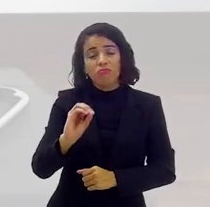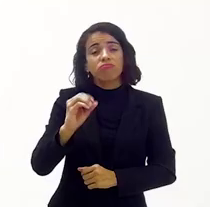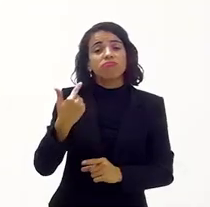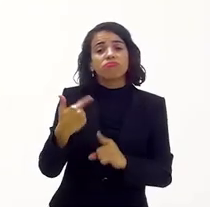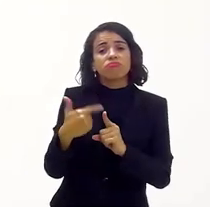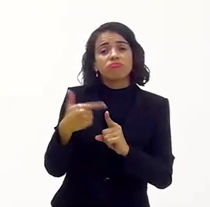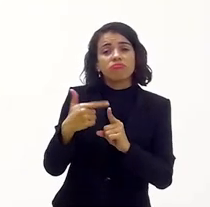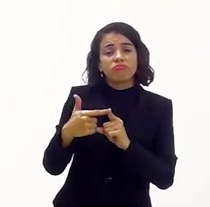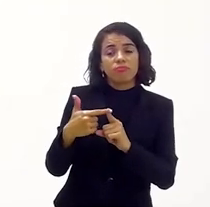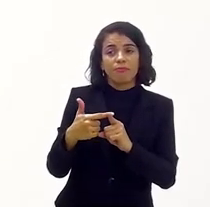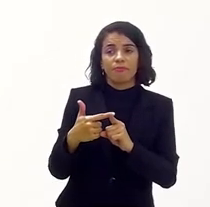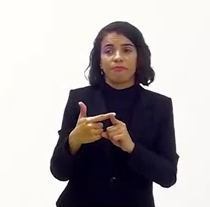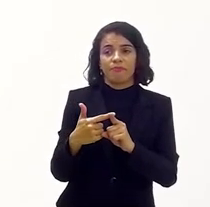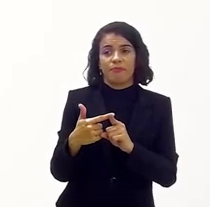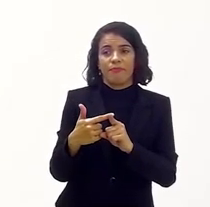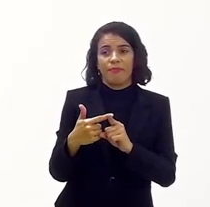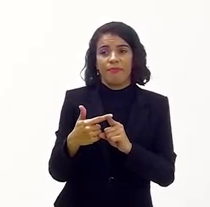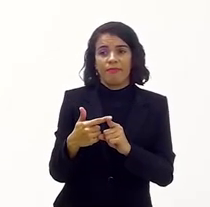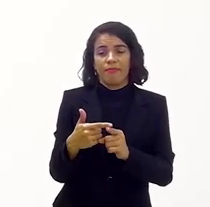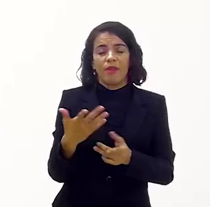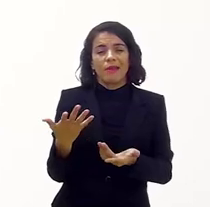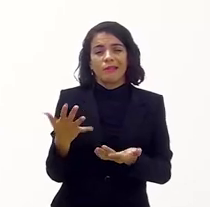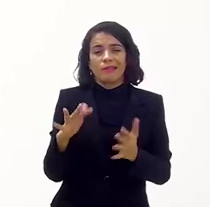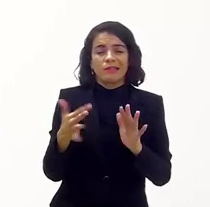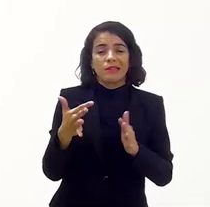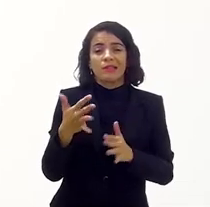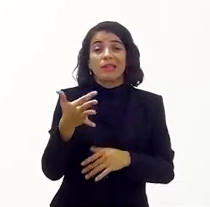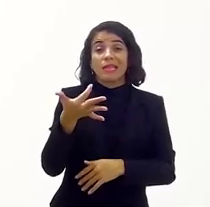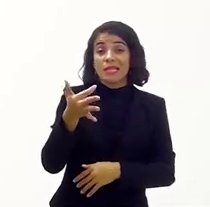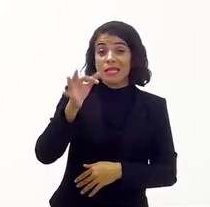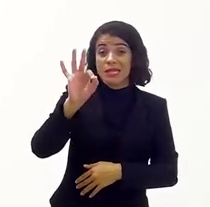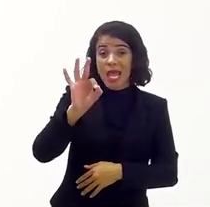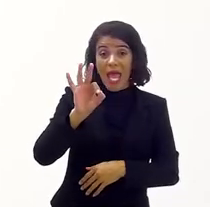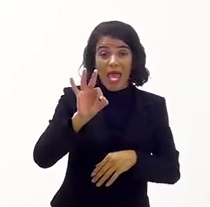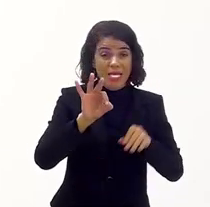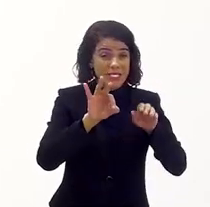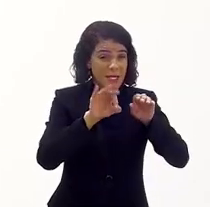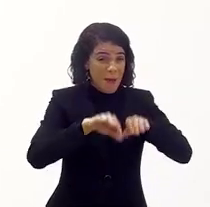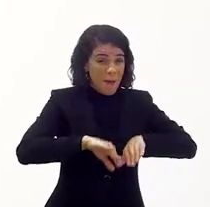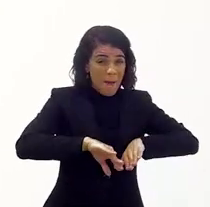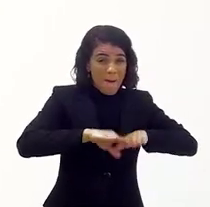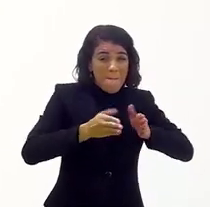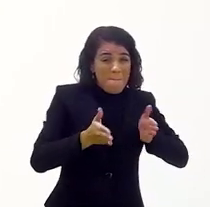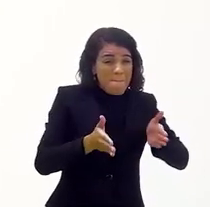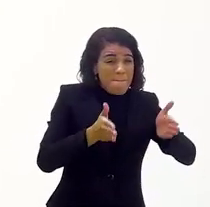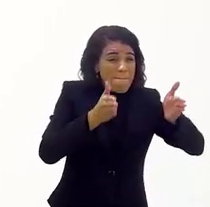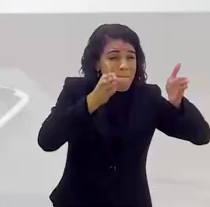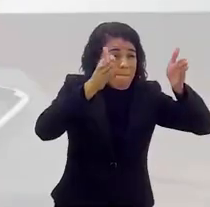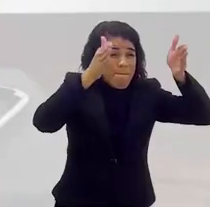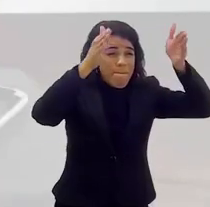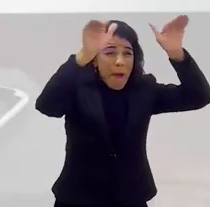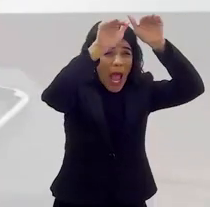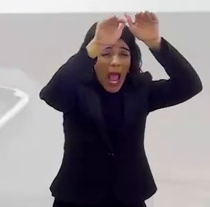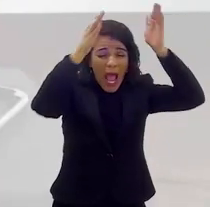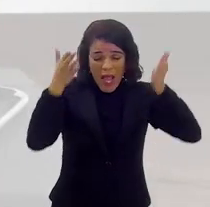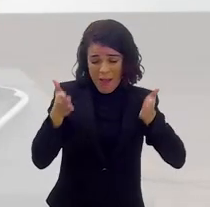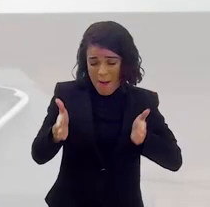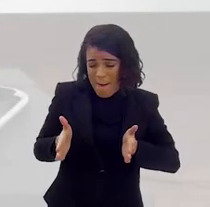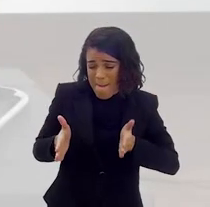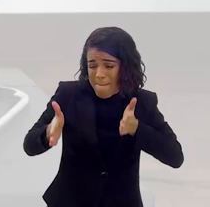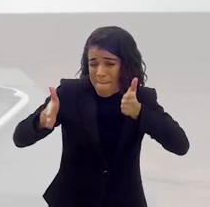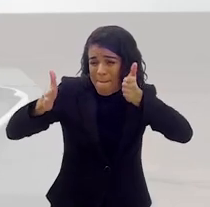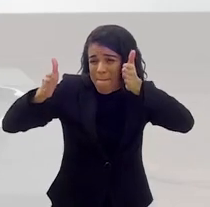foi assim... Foram dez palcos. Que eu fui. Você estava lá? Tinha um